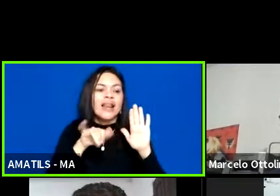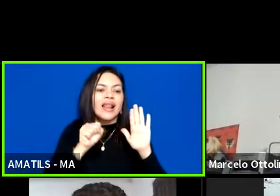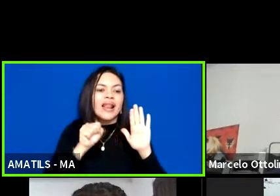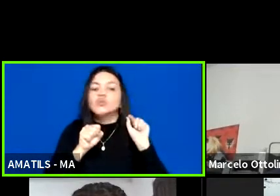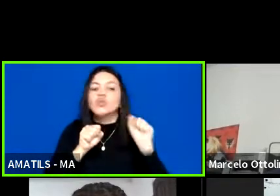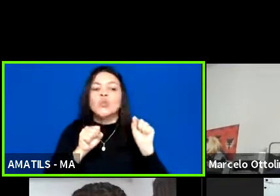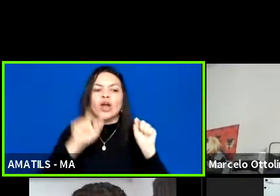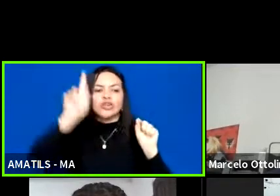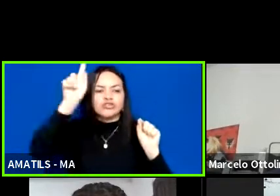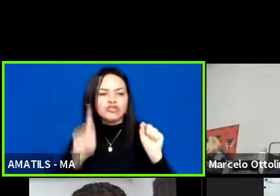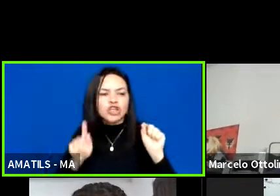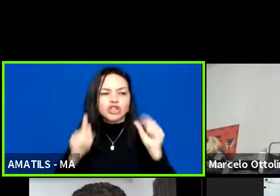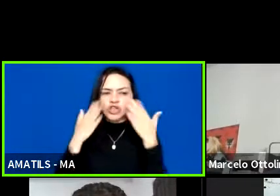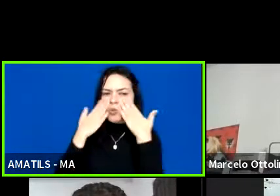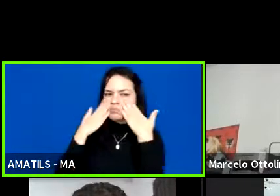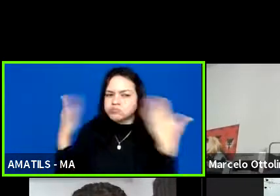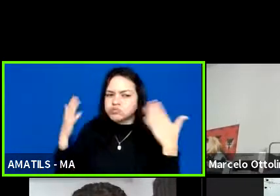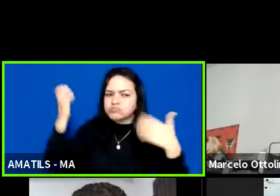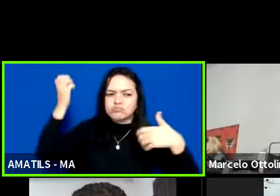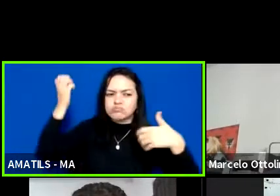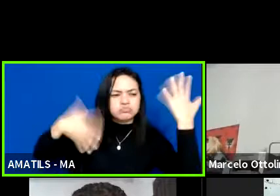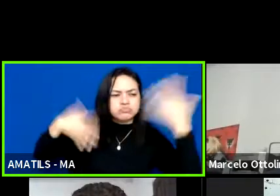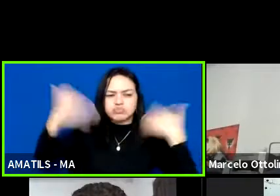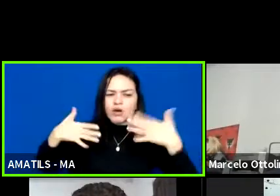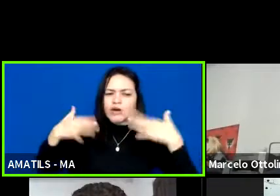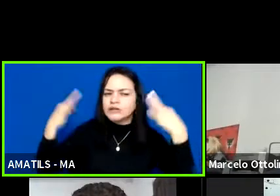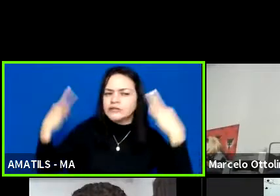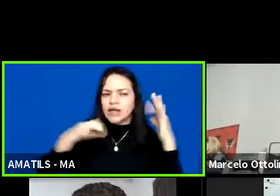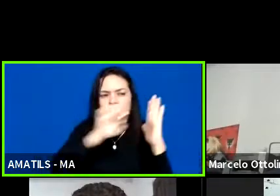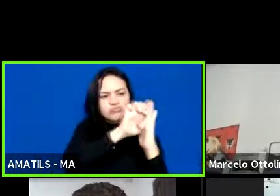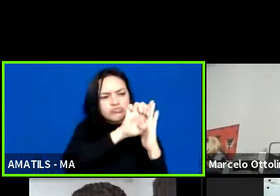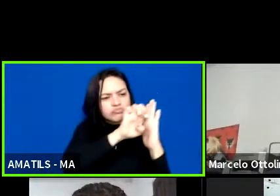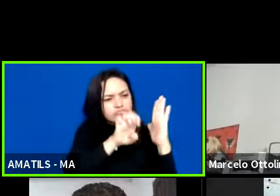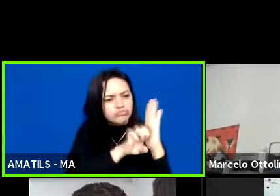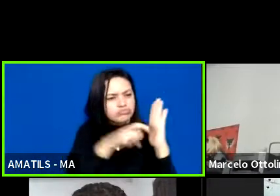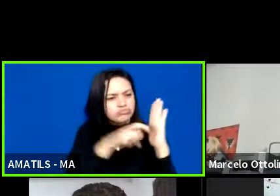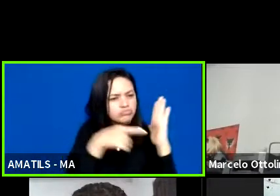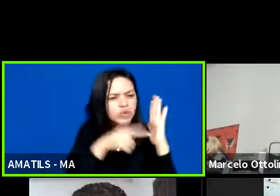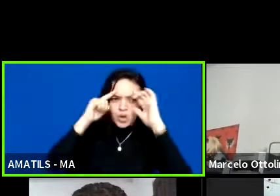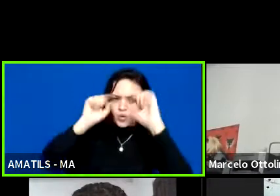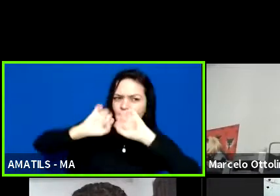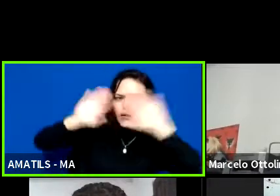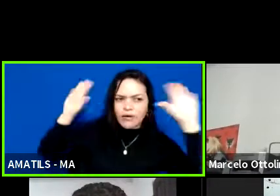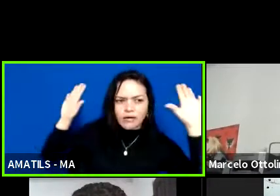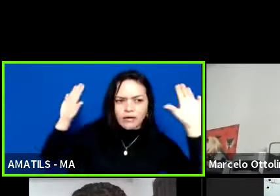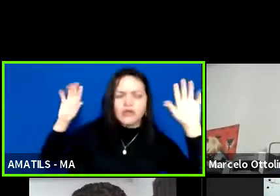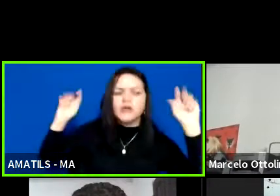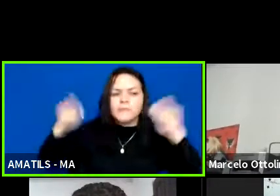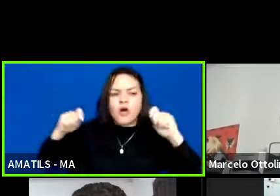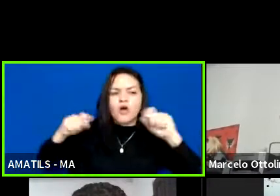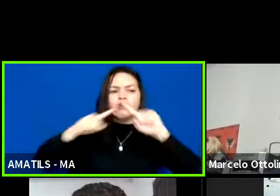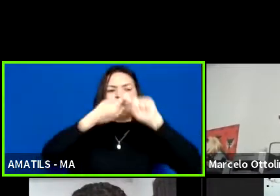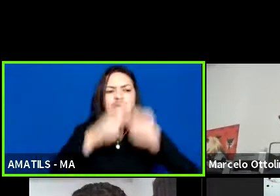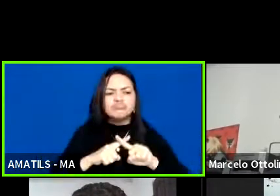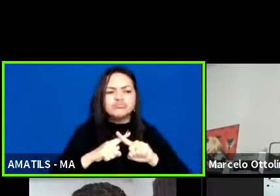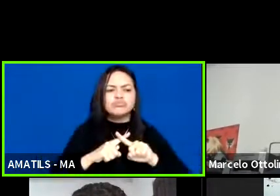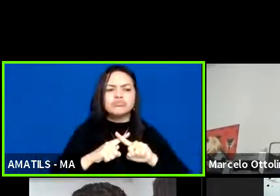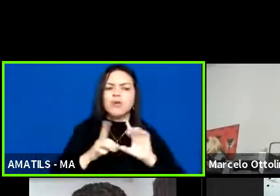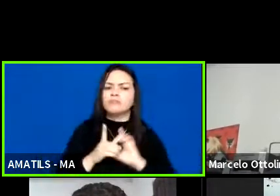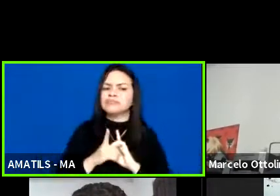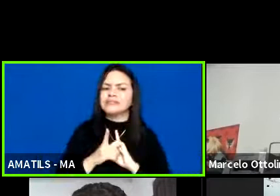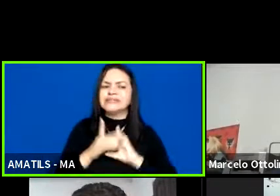com respeito à possibilidade de disputa democrática, de